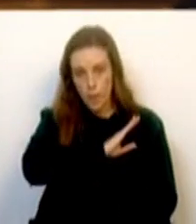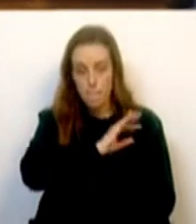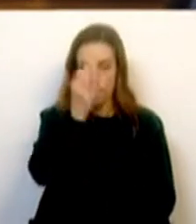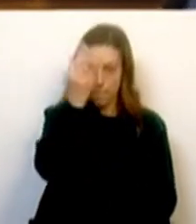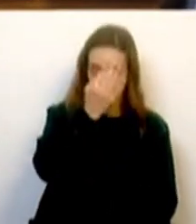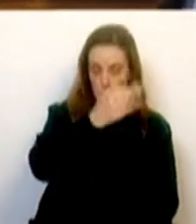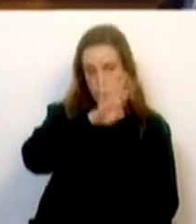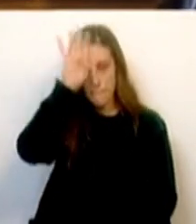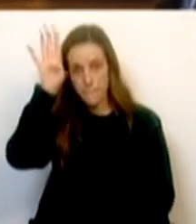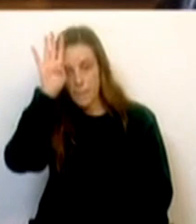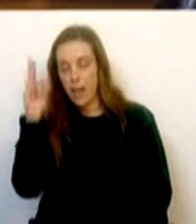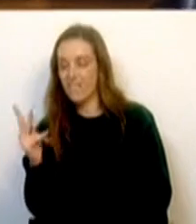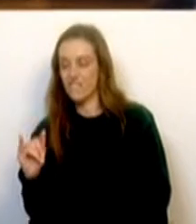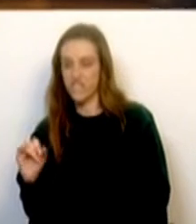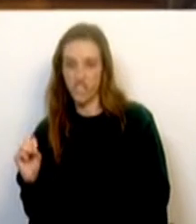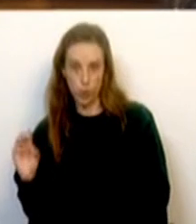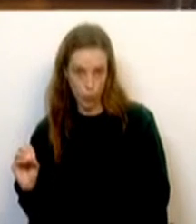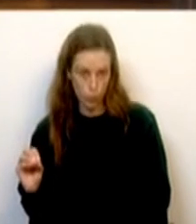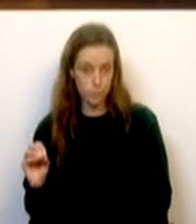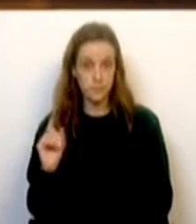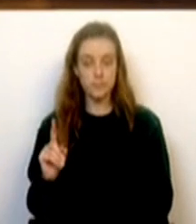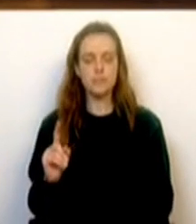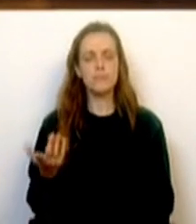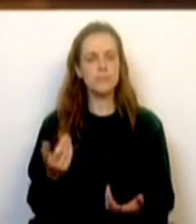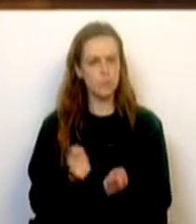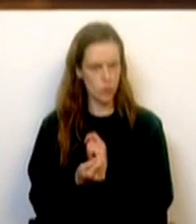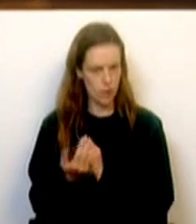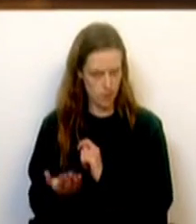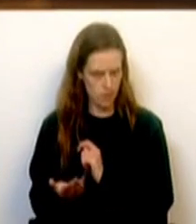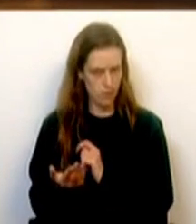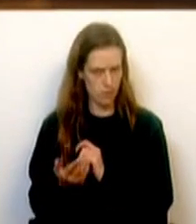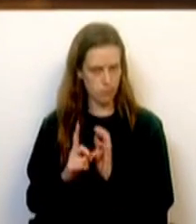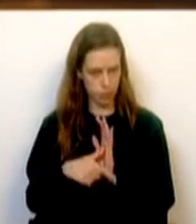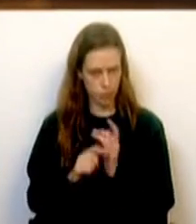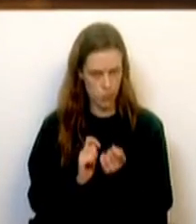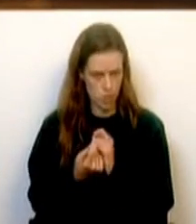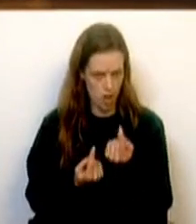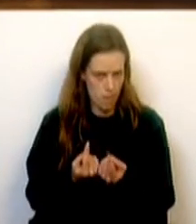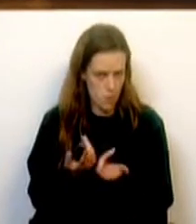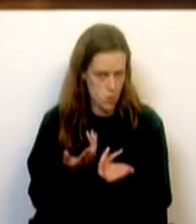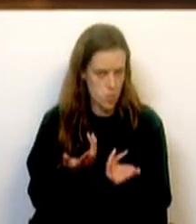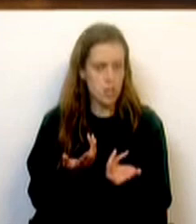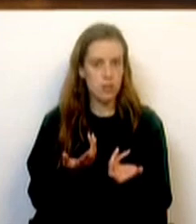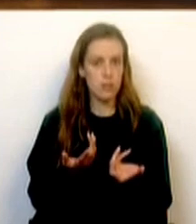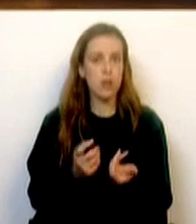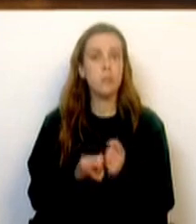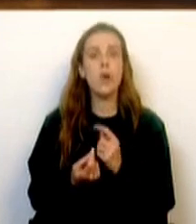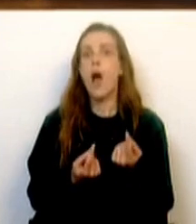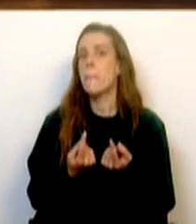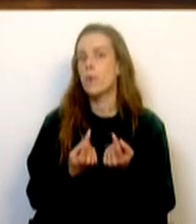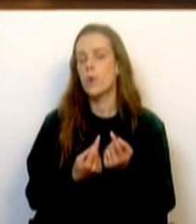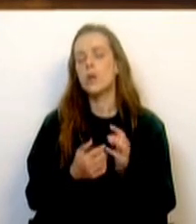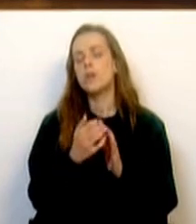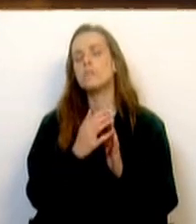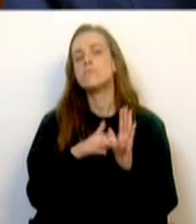Porto, Braga e Vigo, se há alguma alteração ao projeto e se há alguma alteração ao calendário